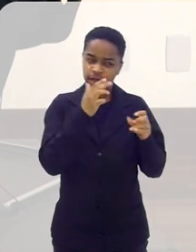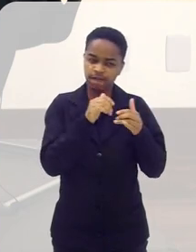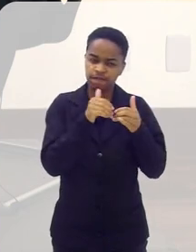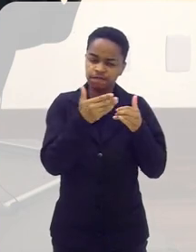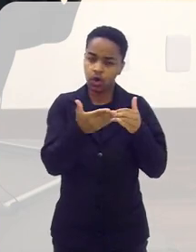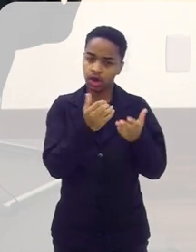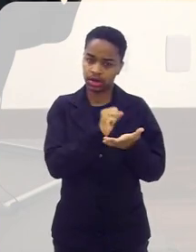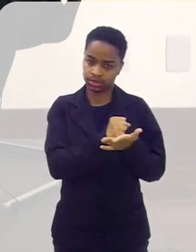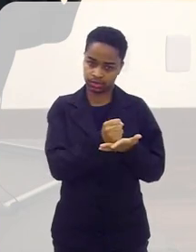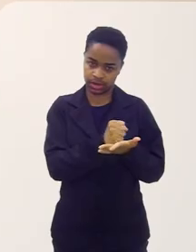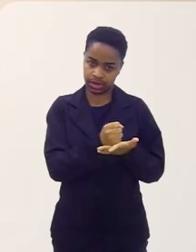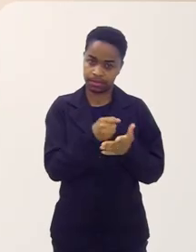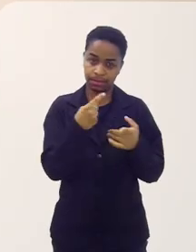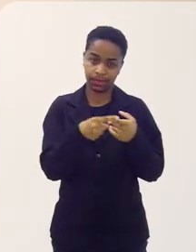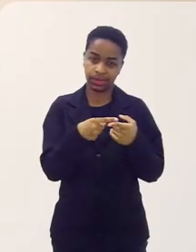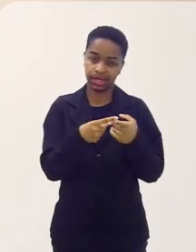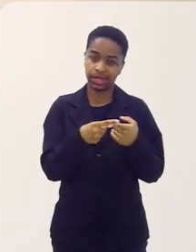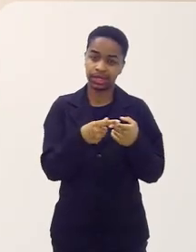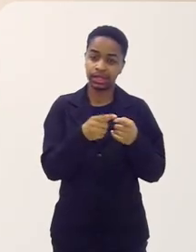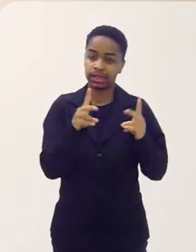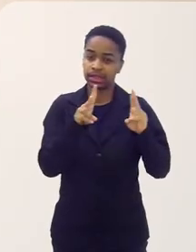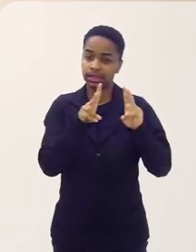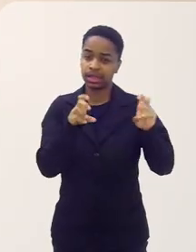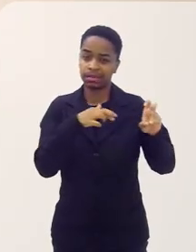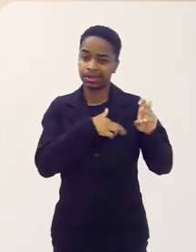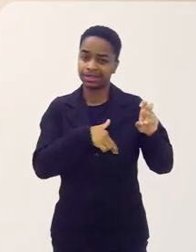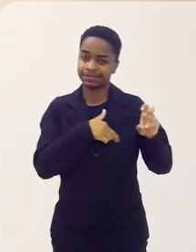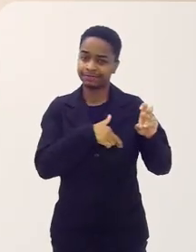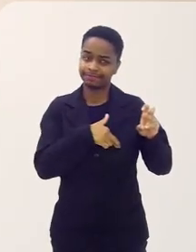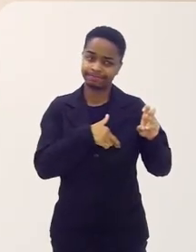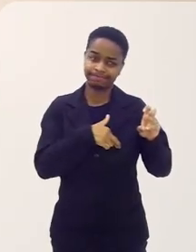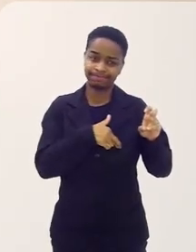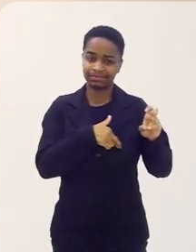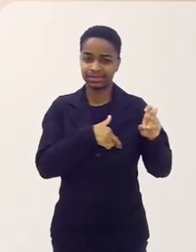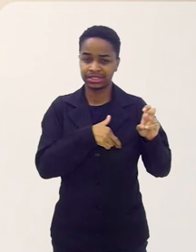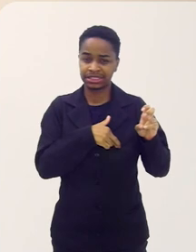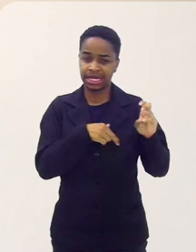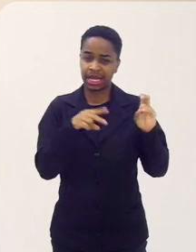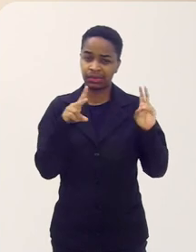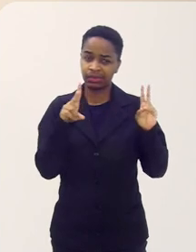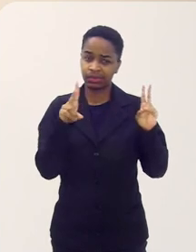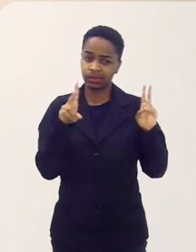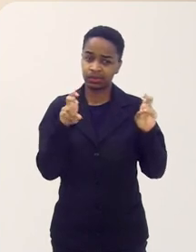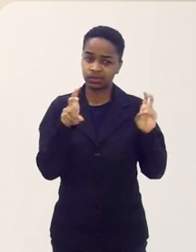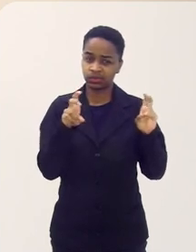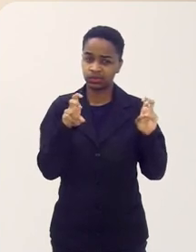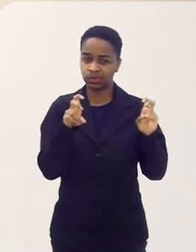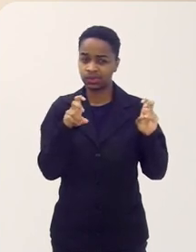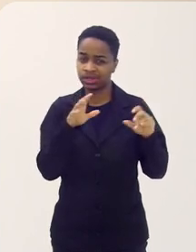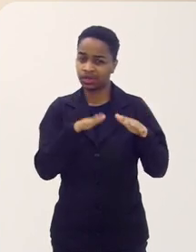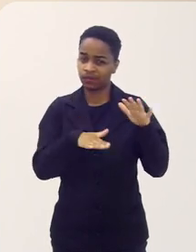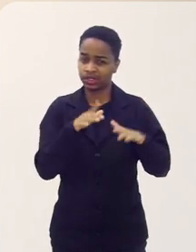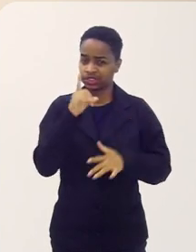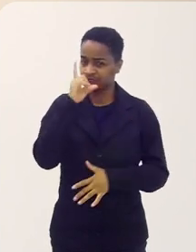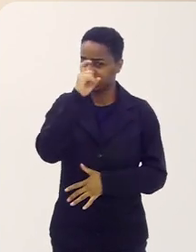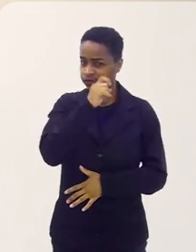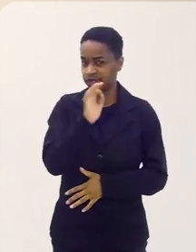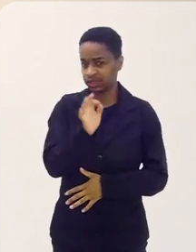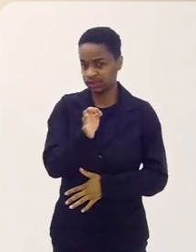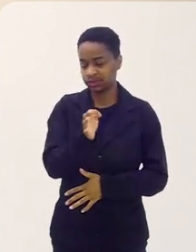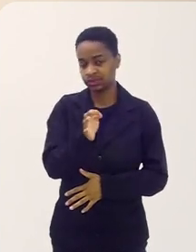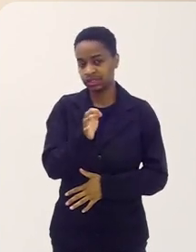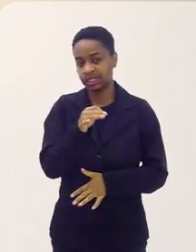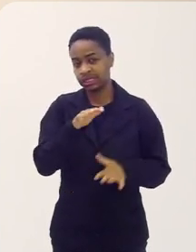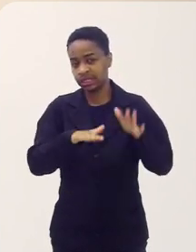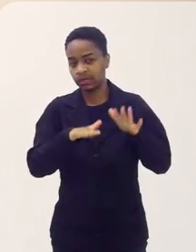ficam fora dos jogos, né? Não tem... A questão de religiosidade, ele é um assunto, talvez, espinhoso,